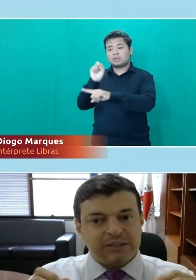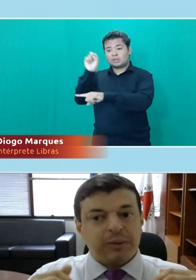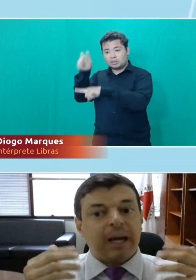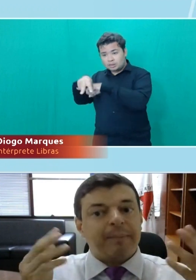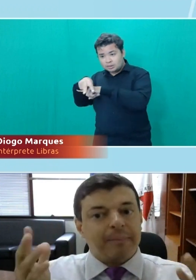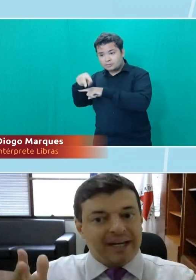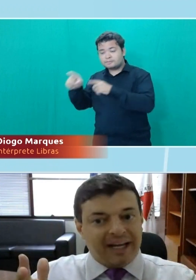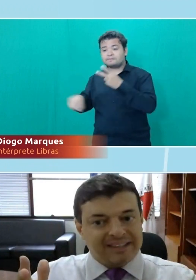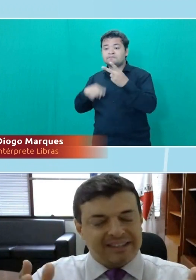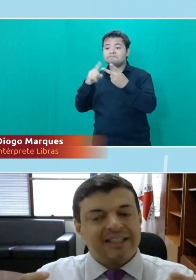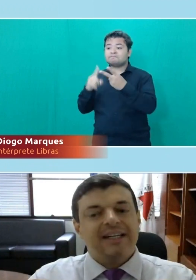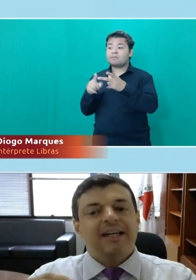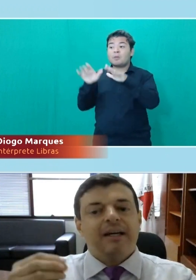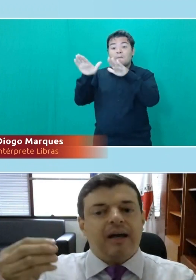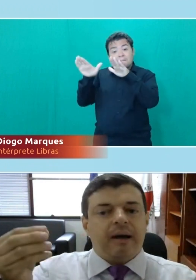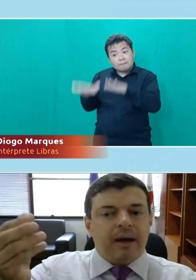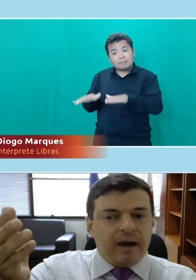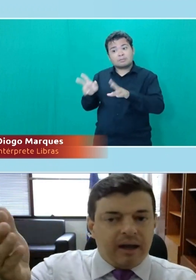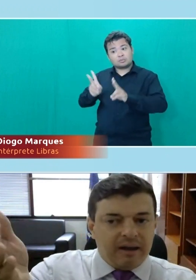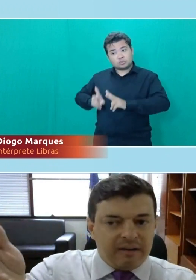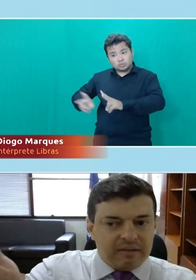permanência. O que é a permanência?